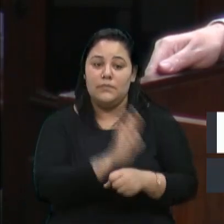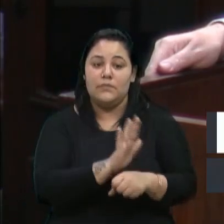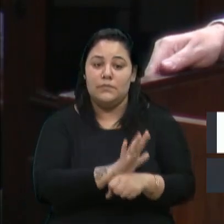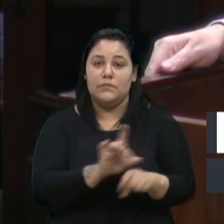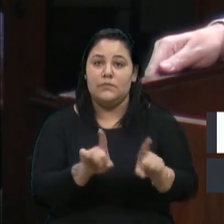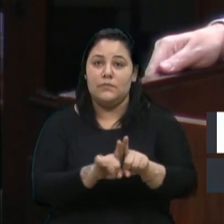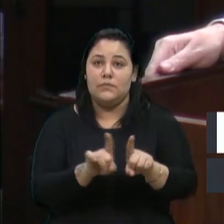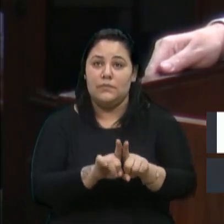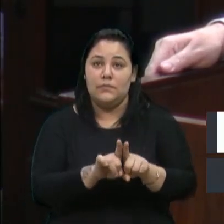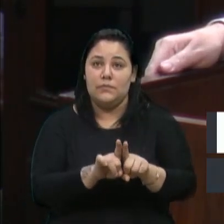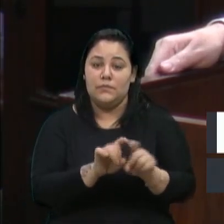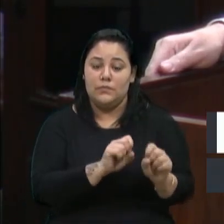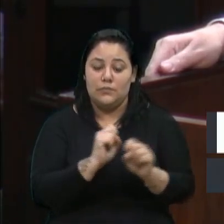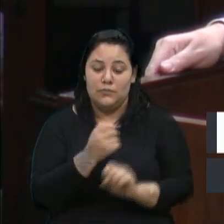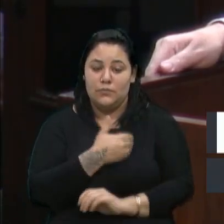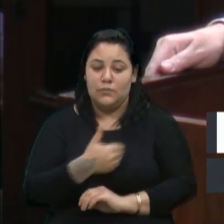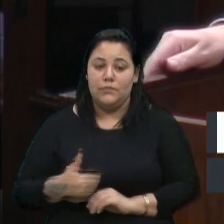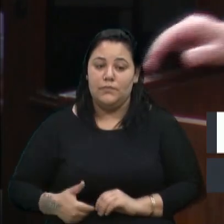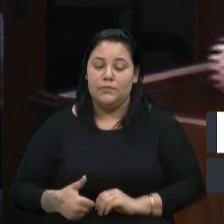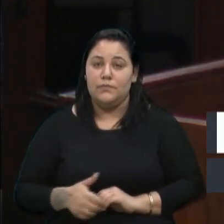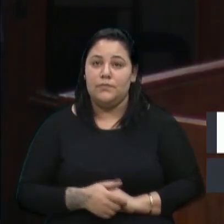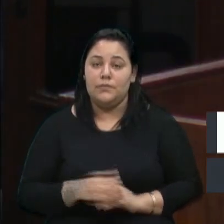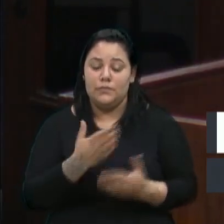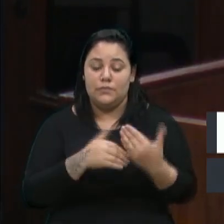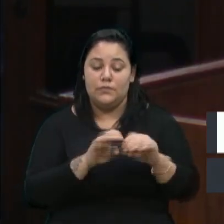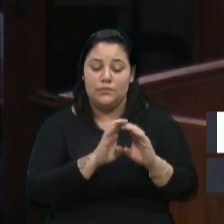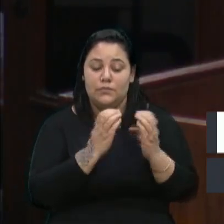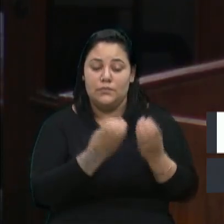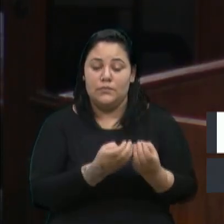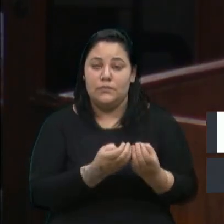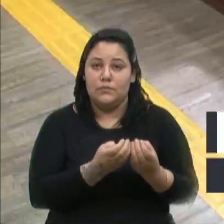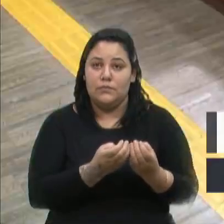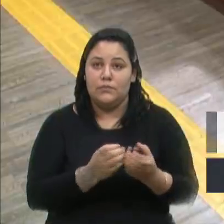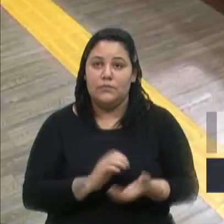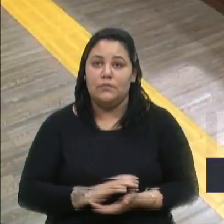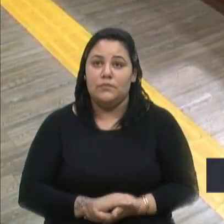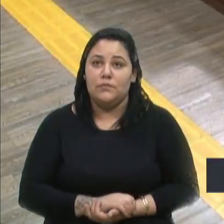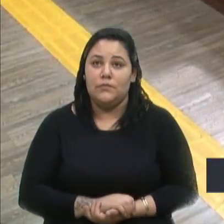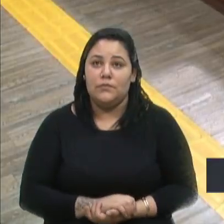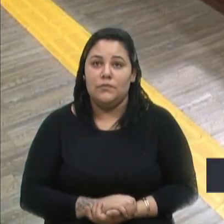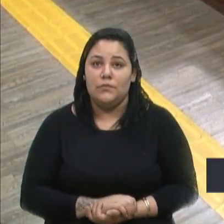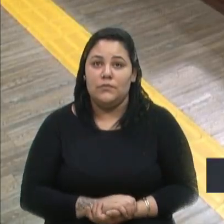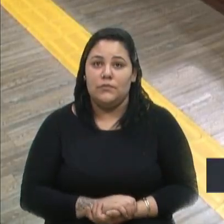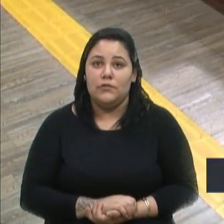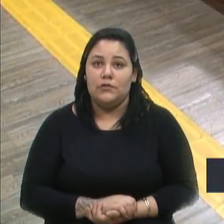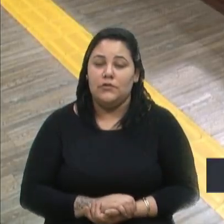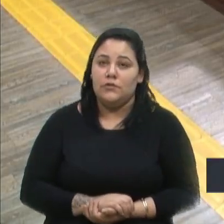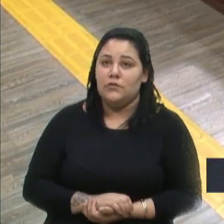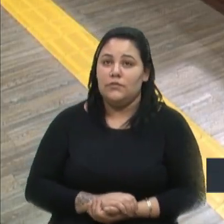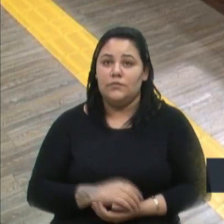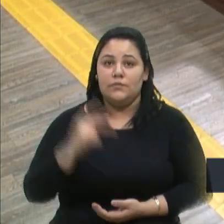o poder público e toda a nossa comunidade. Era isso, presidente. Muito obrigado. Obrigado. Vereadora Rosa Frigieri. Tchau, tchau.